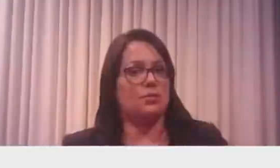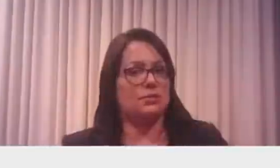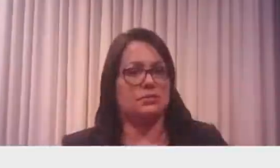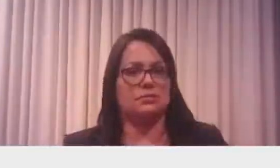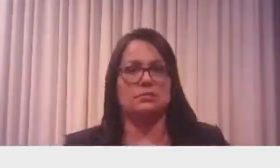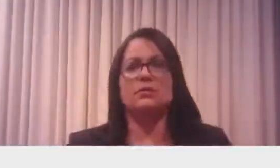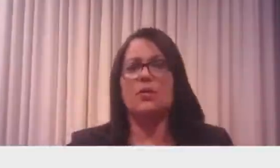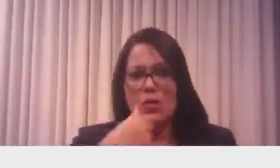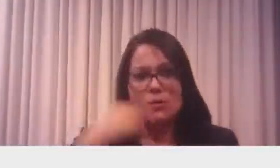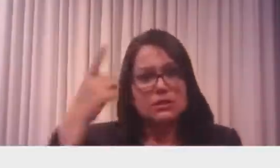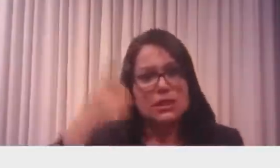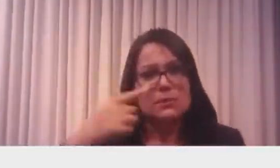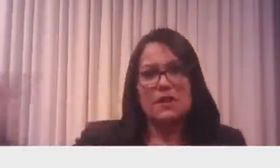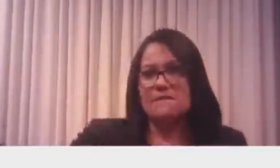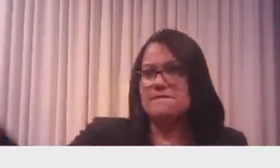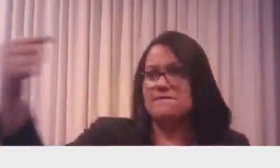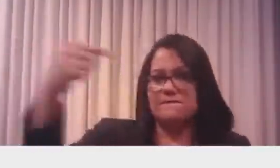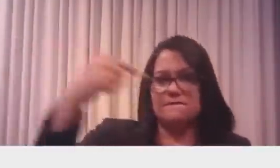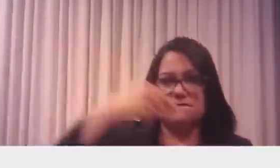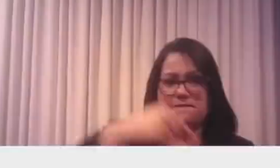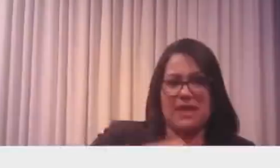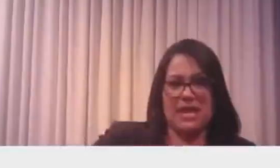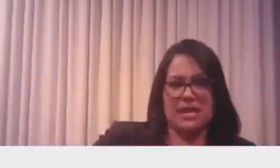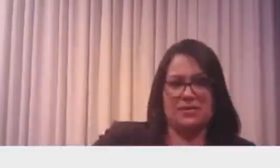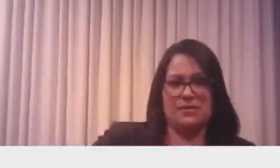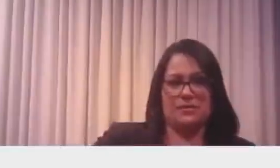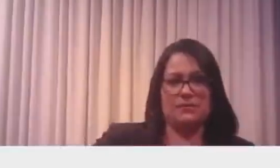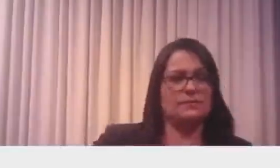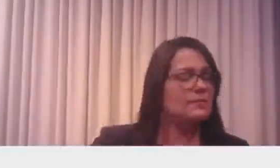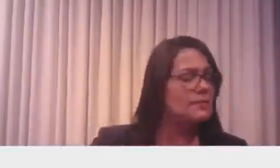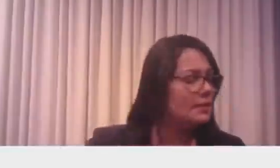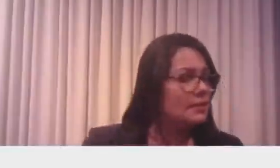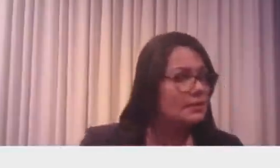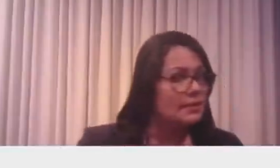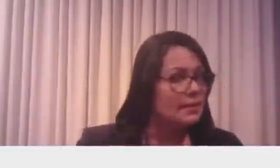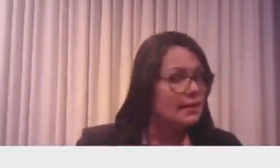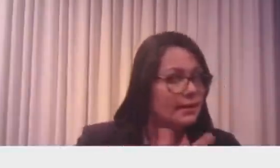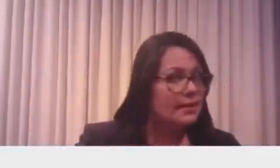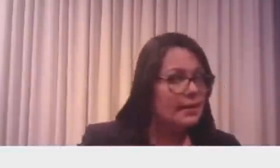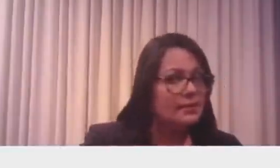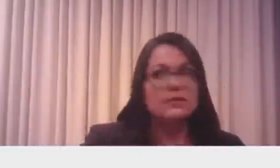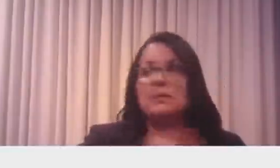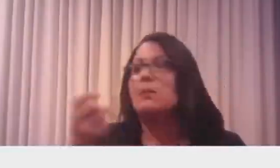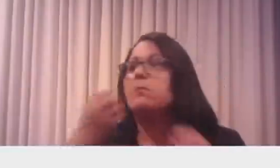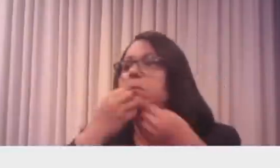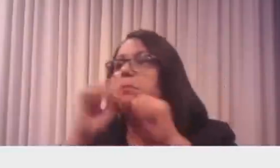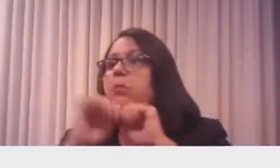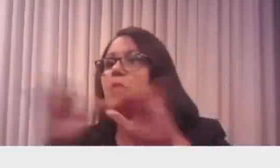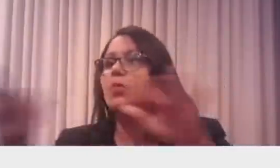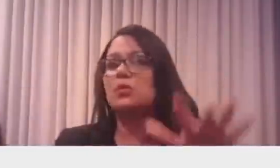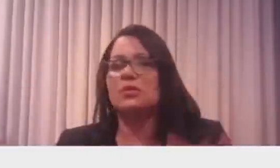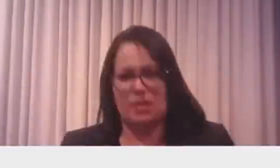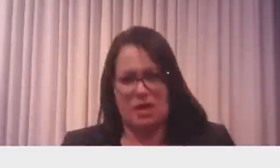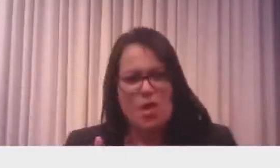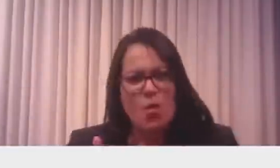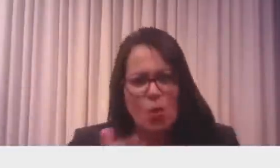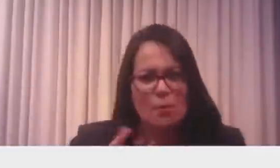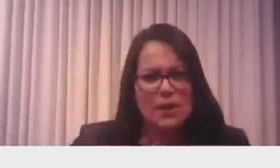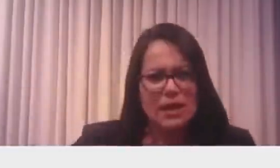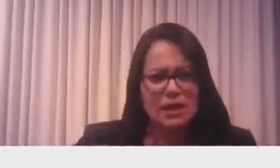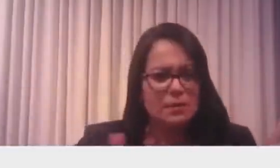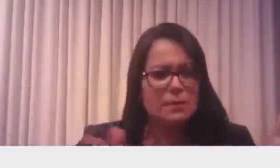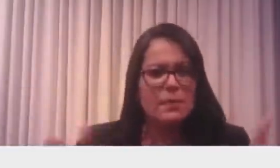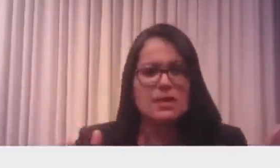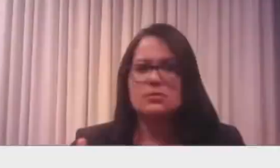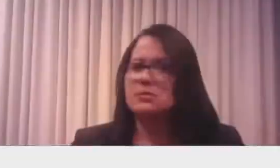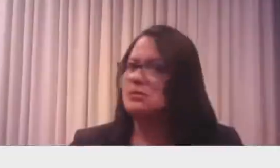teve aqui o deputado, quatro meses depois o deputado resolveu levar isso para tornar público. Compramos alguma coisa em quatro meses? Ah, não tomou